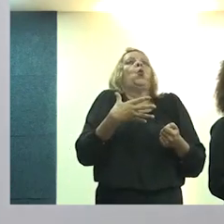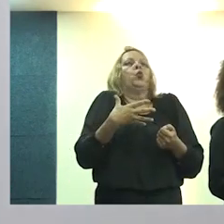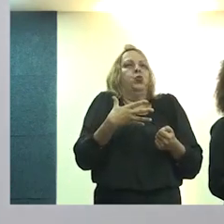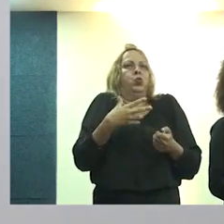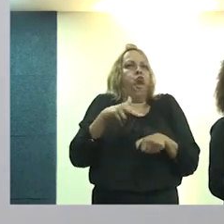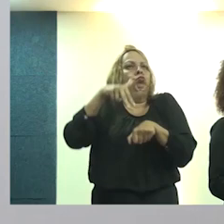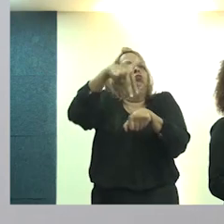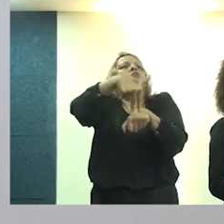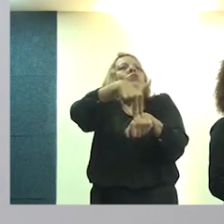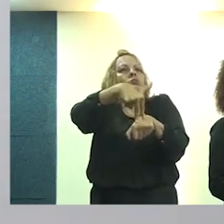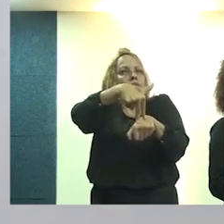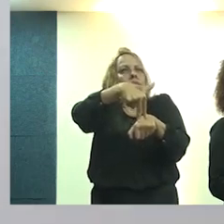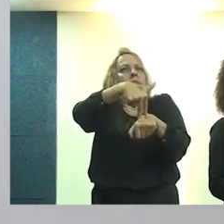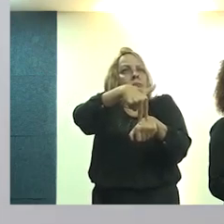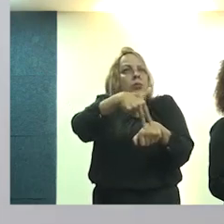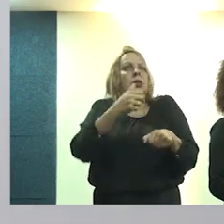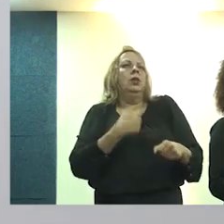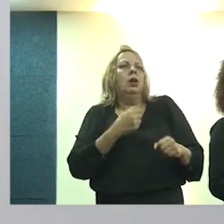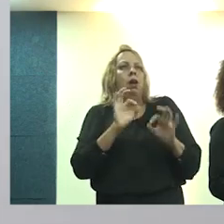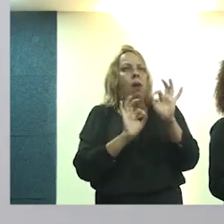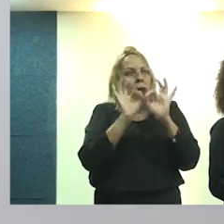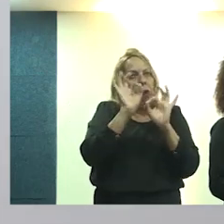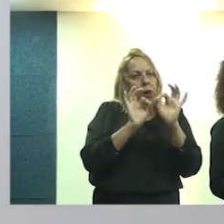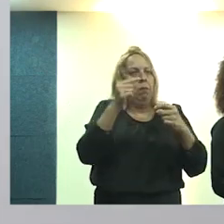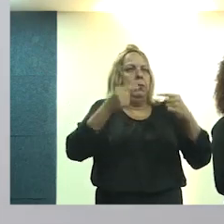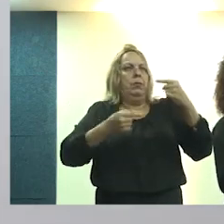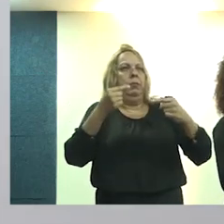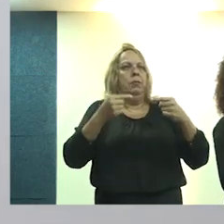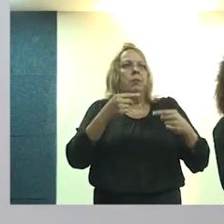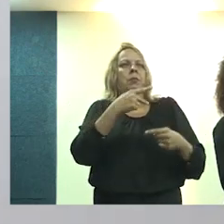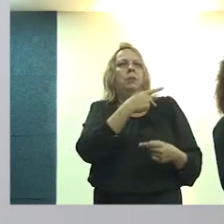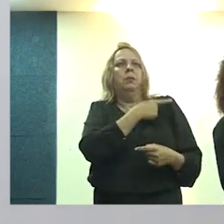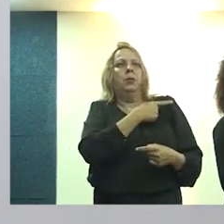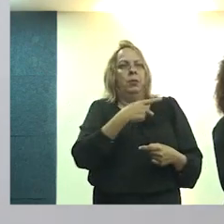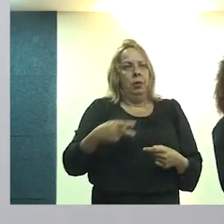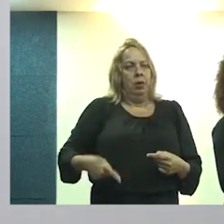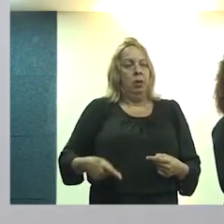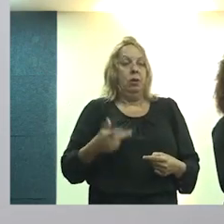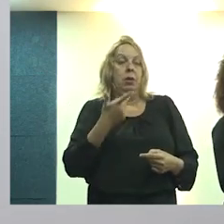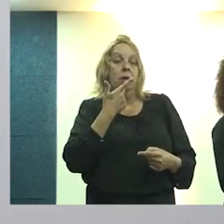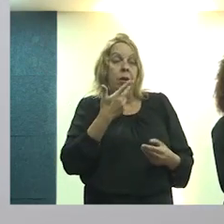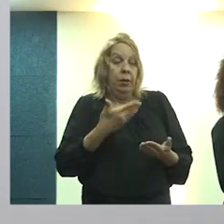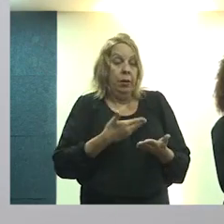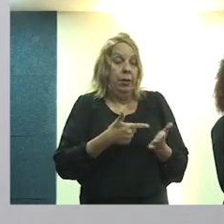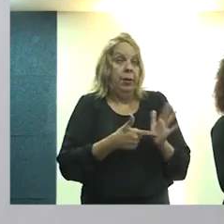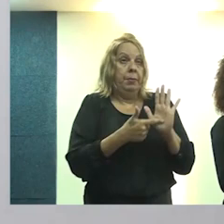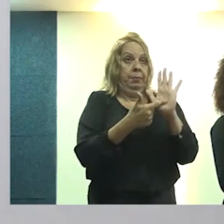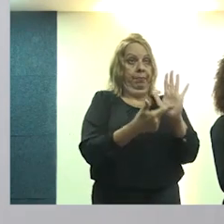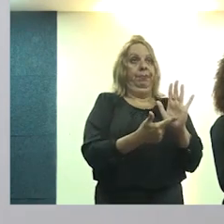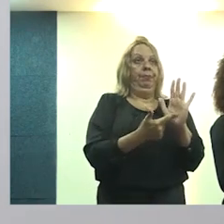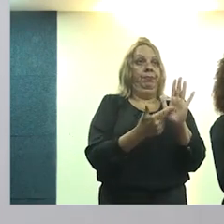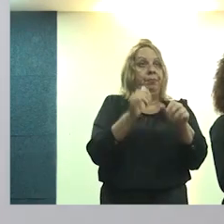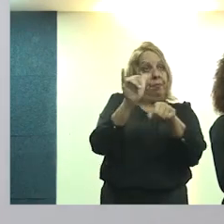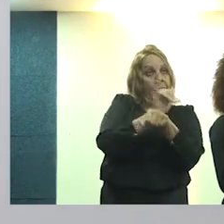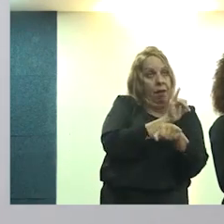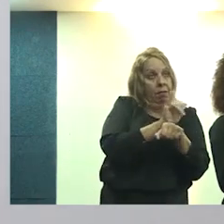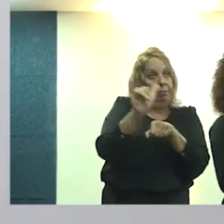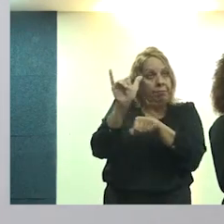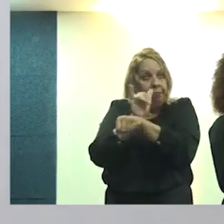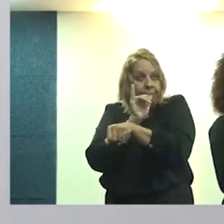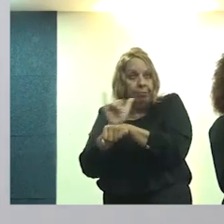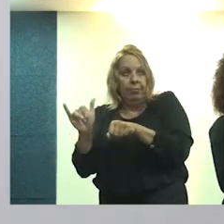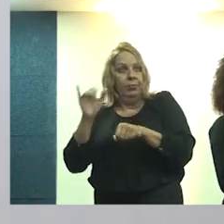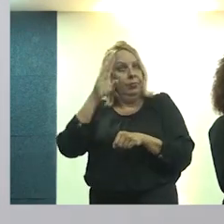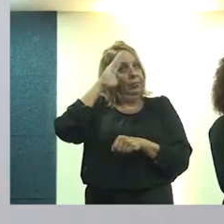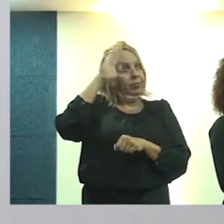novo lugar de protagonismo para a construção da própria política pública. E aí eu termino justamente mostrando que essas duas estratégias